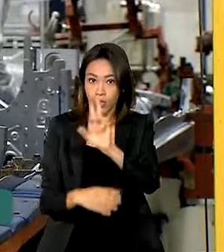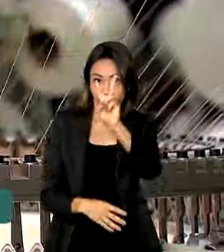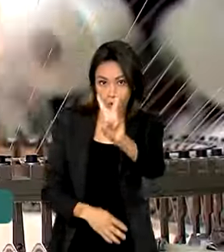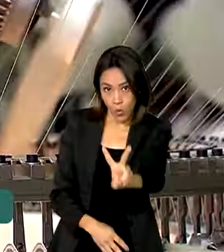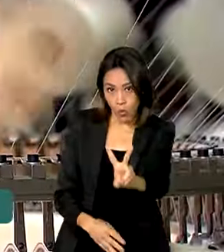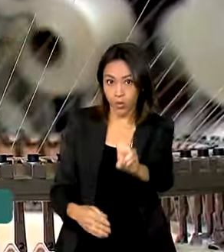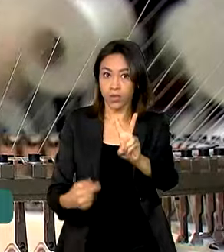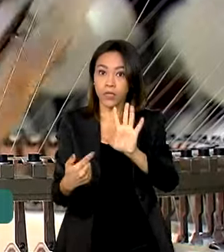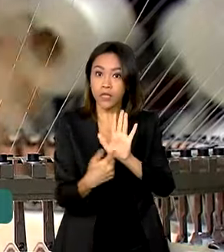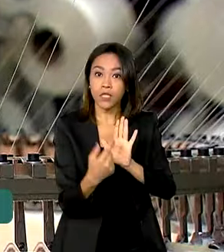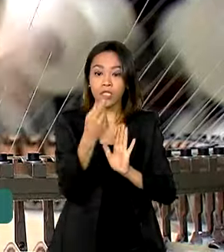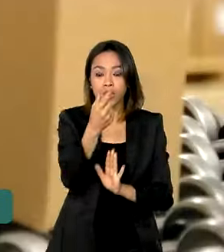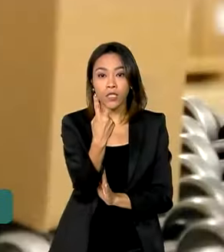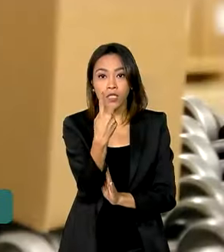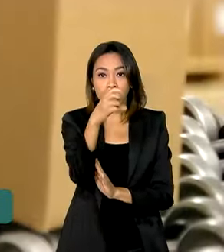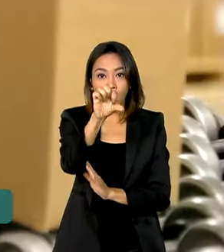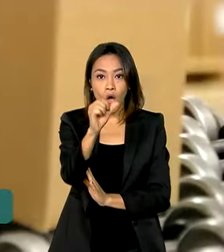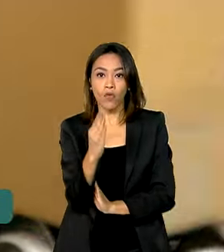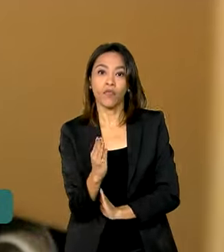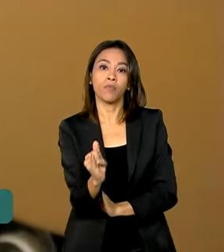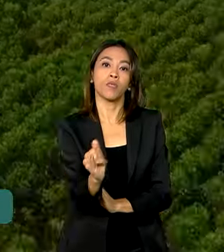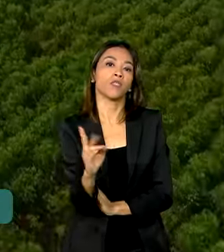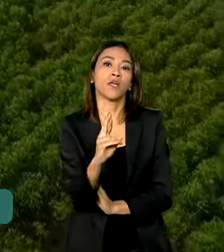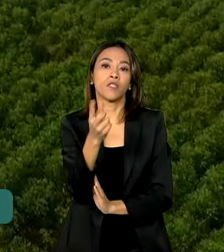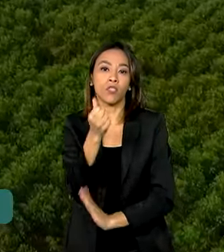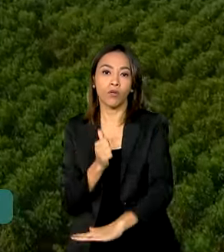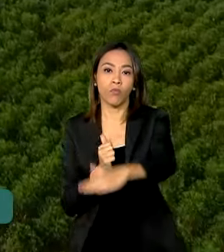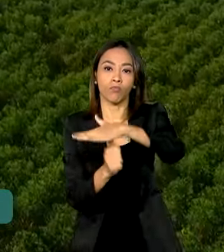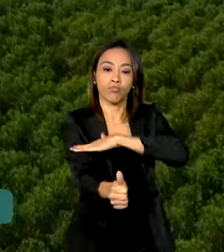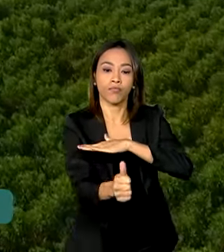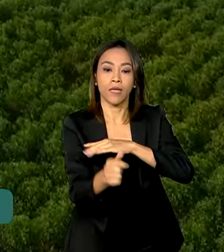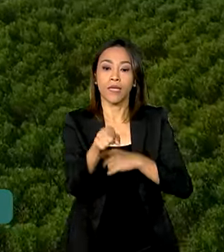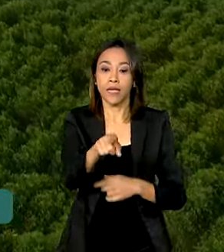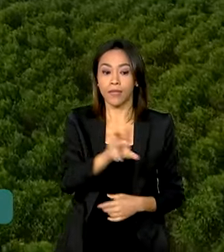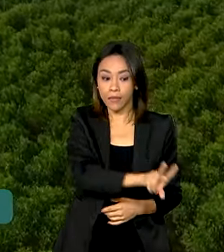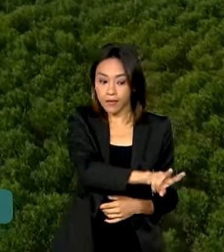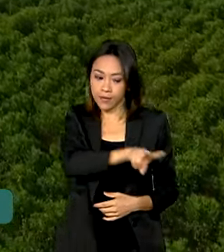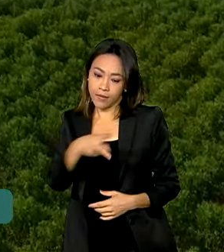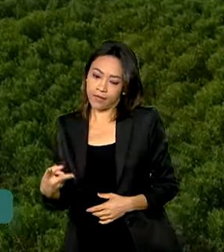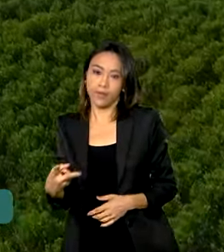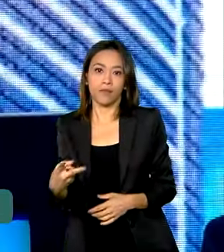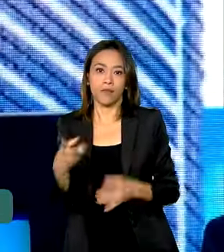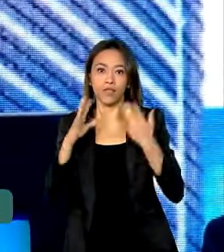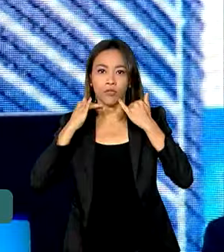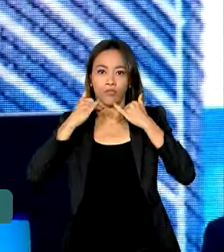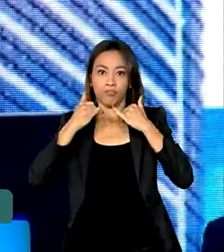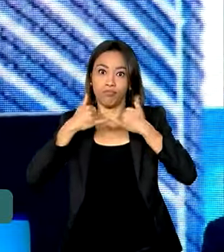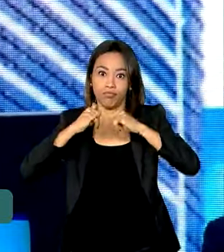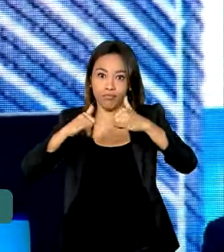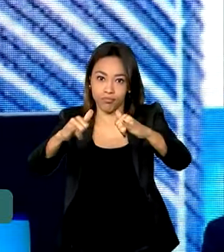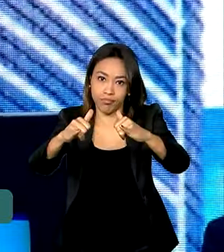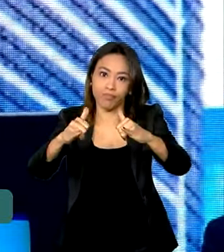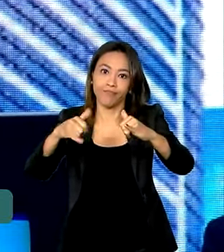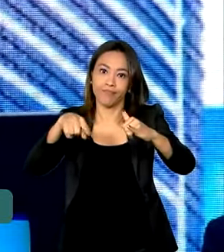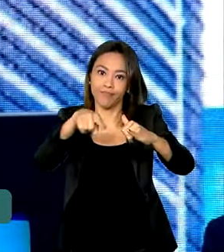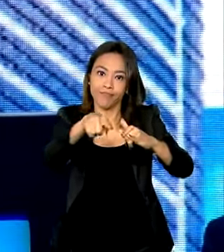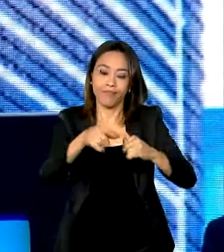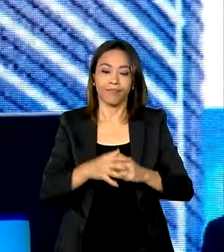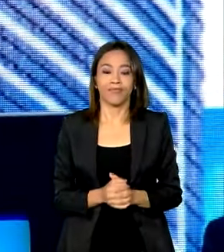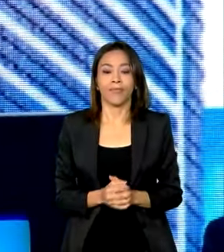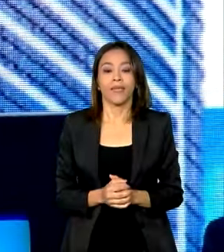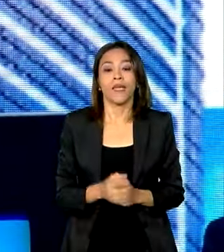19 bilhões de reais em crédito na transição para a economia verde. Um conjunto de